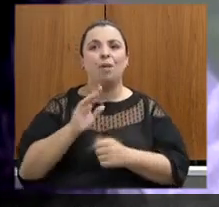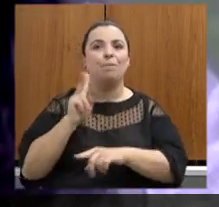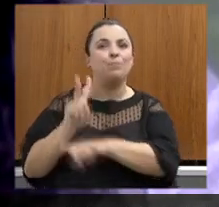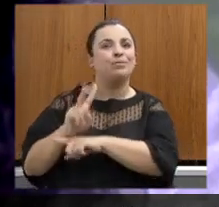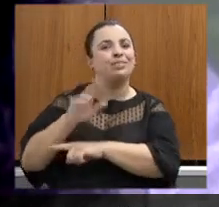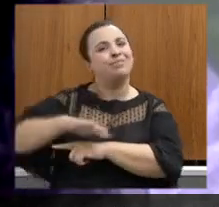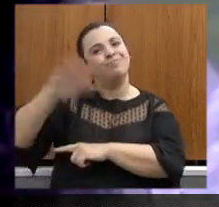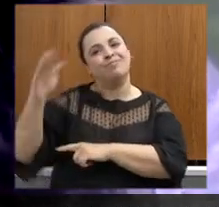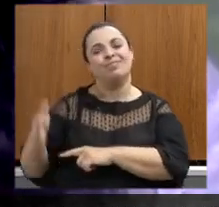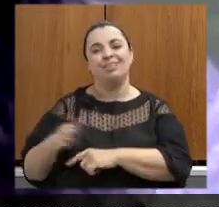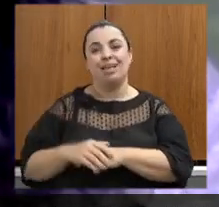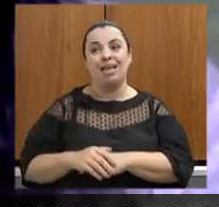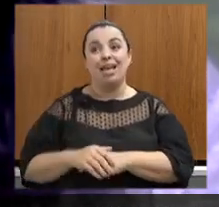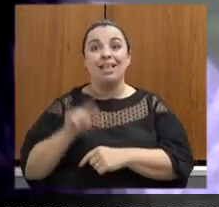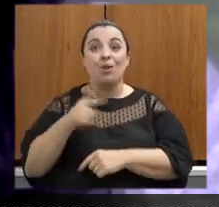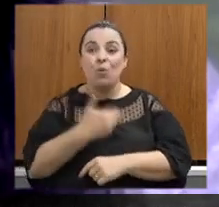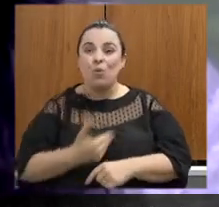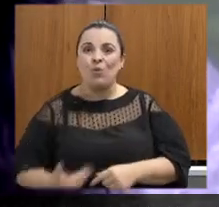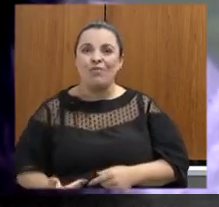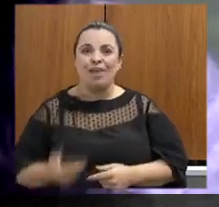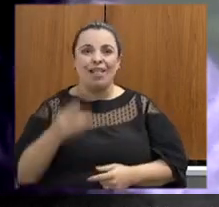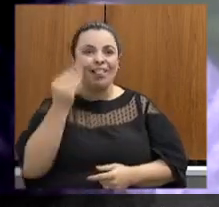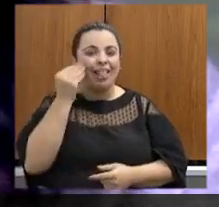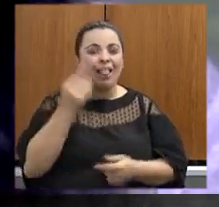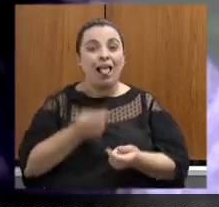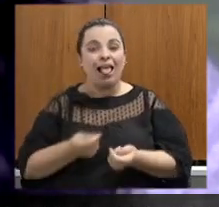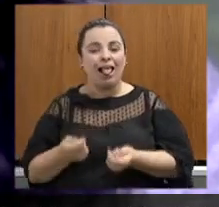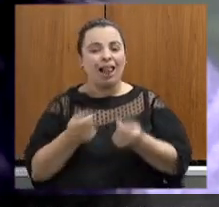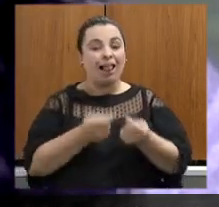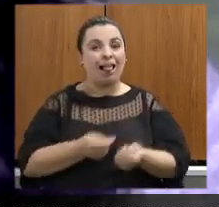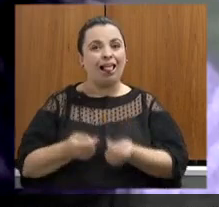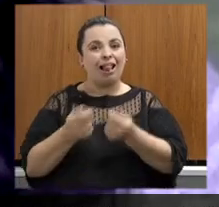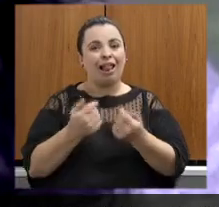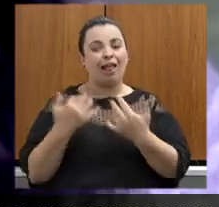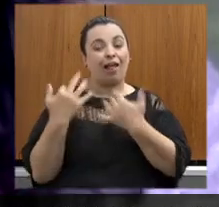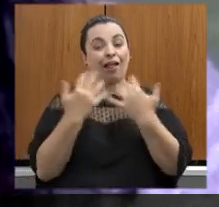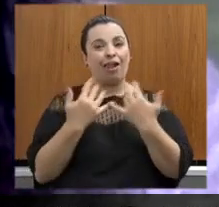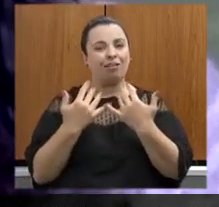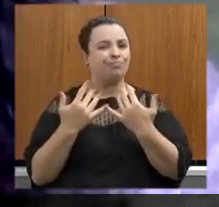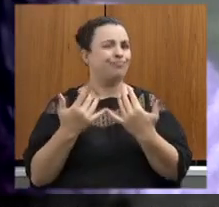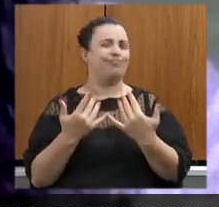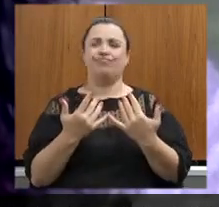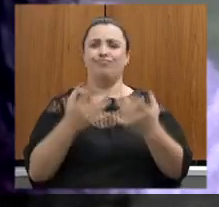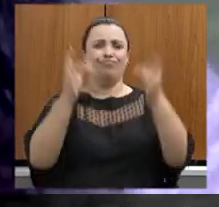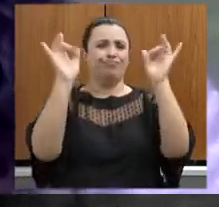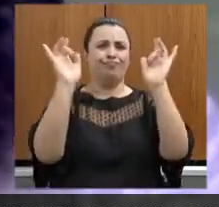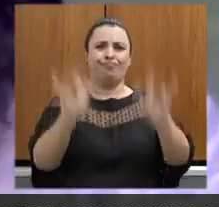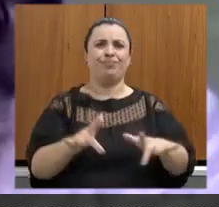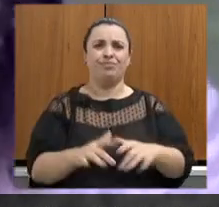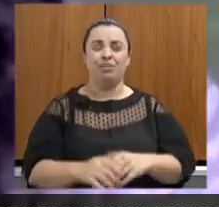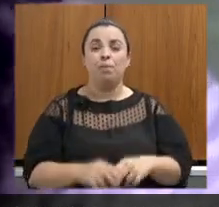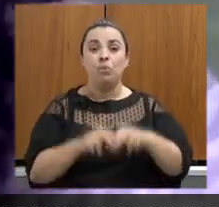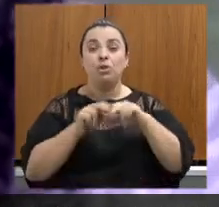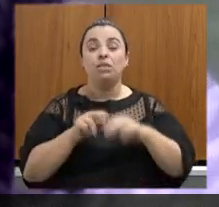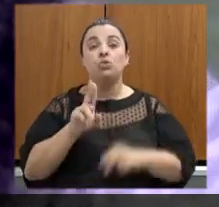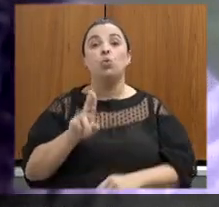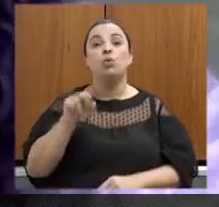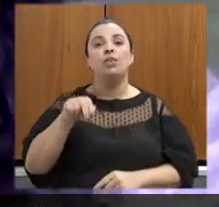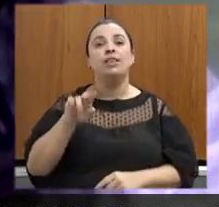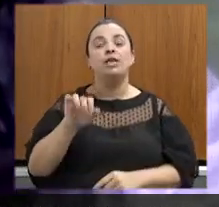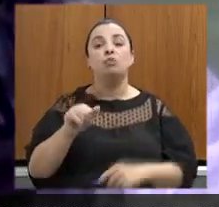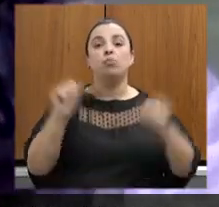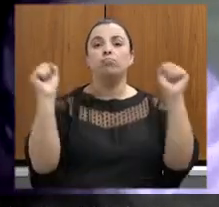nossa população ela cai por terra porque não enganam por exemplo a Unesco que está nesse momento